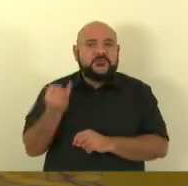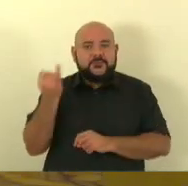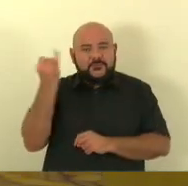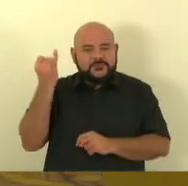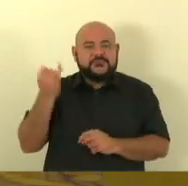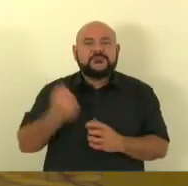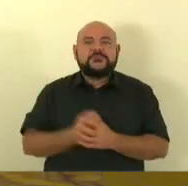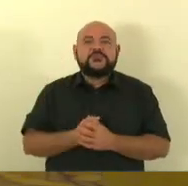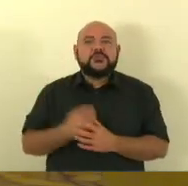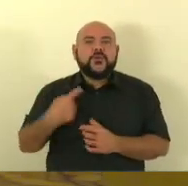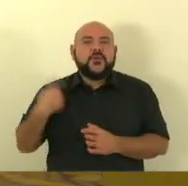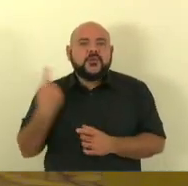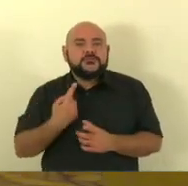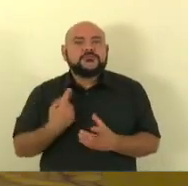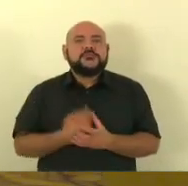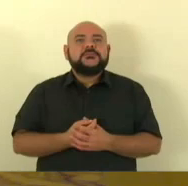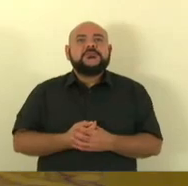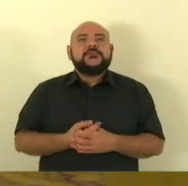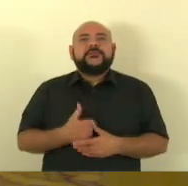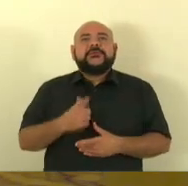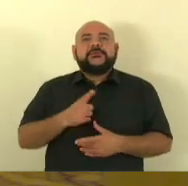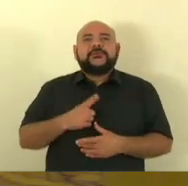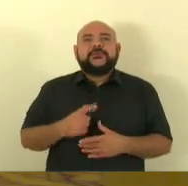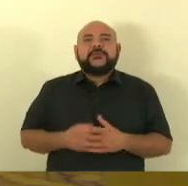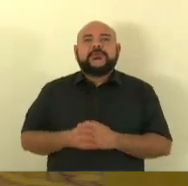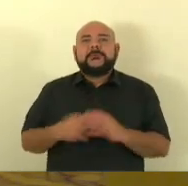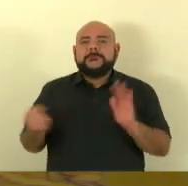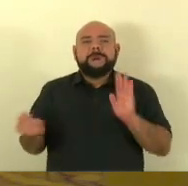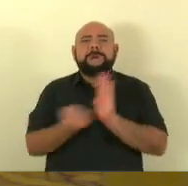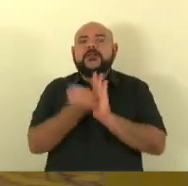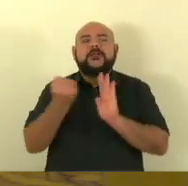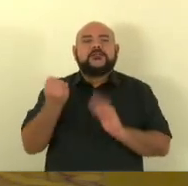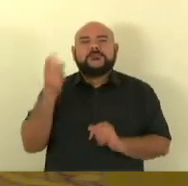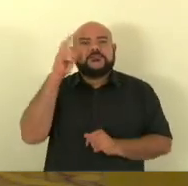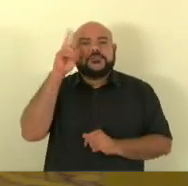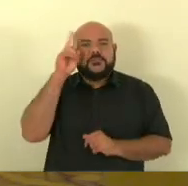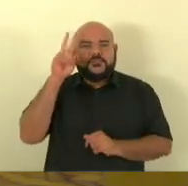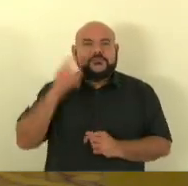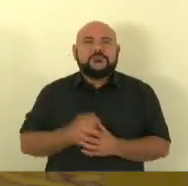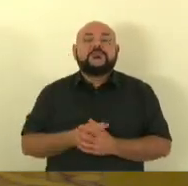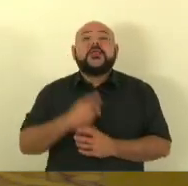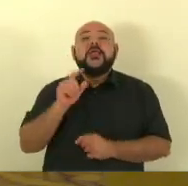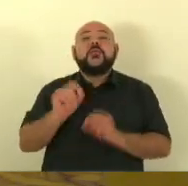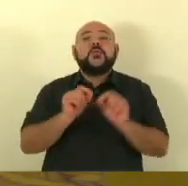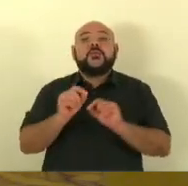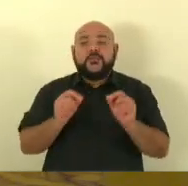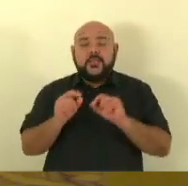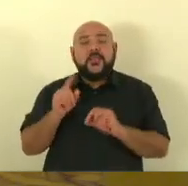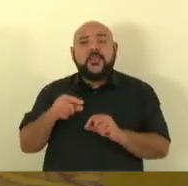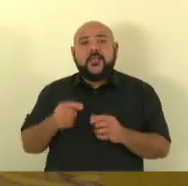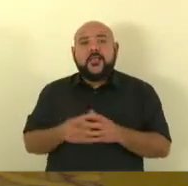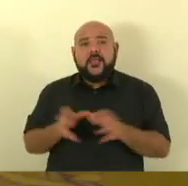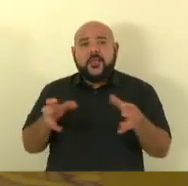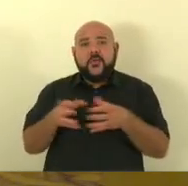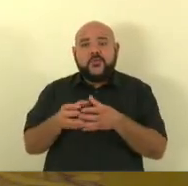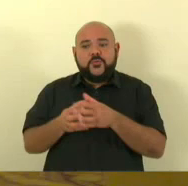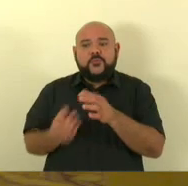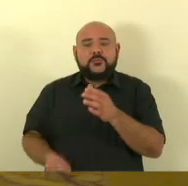a gente faz parte de um marco histórico nessa casa que foi a criação da comissão